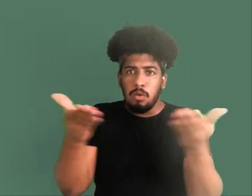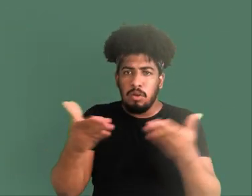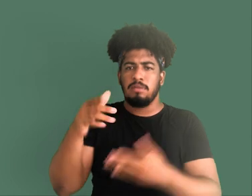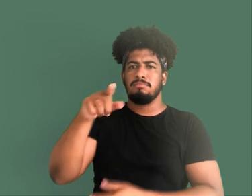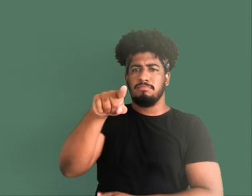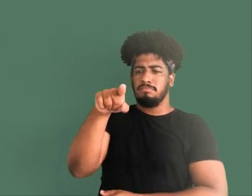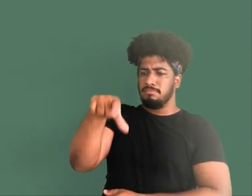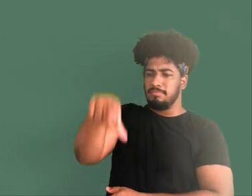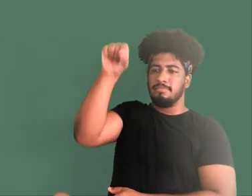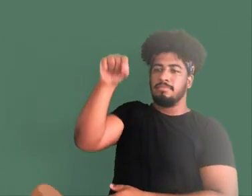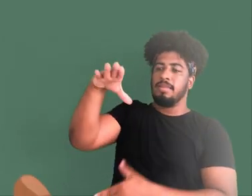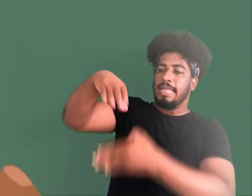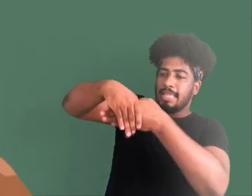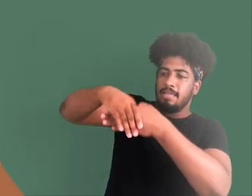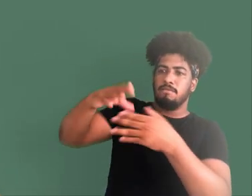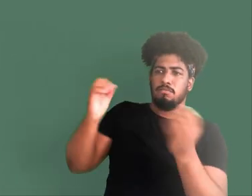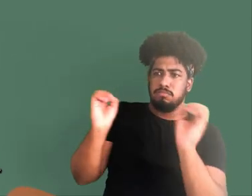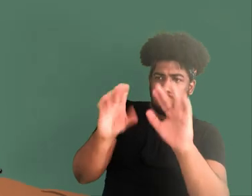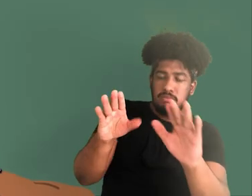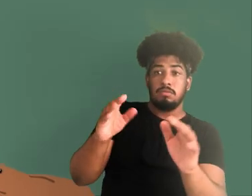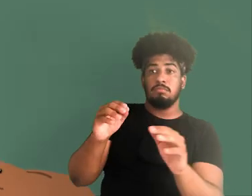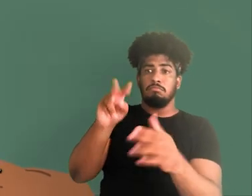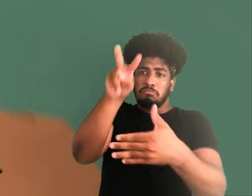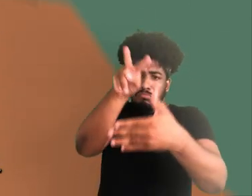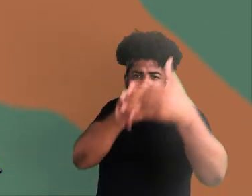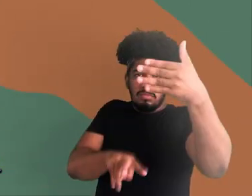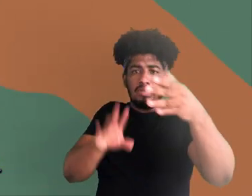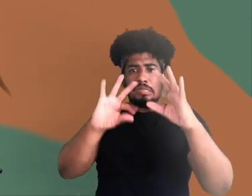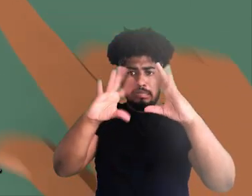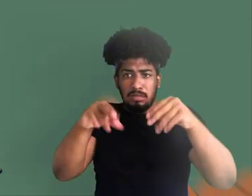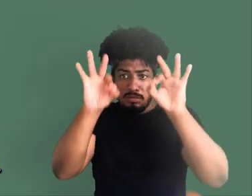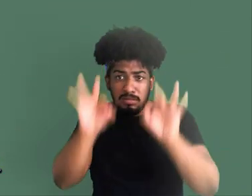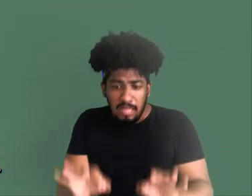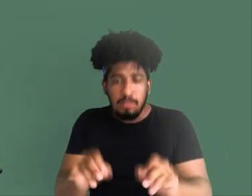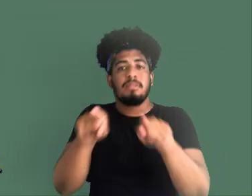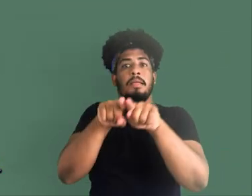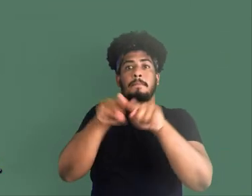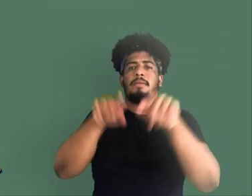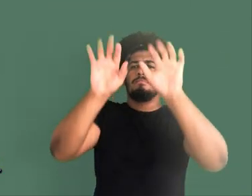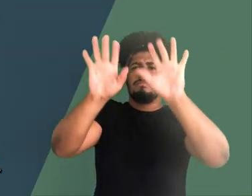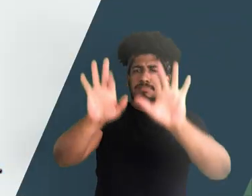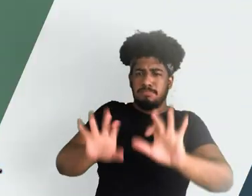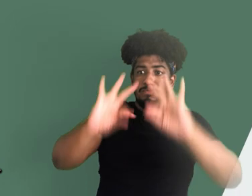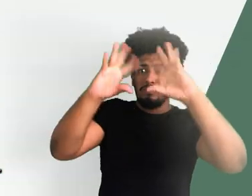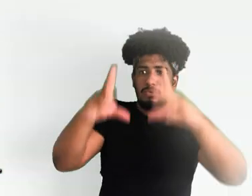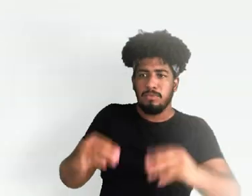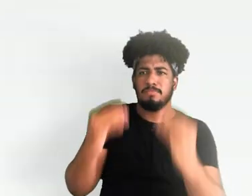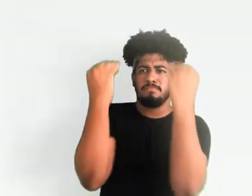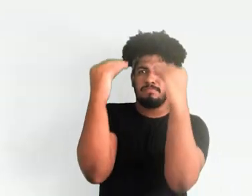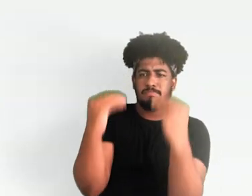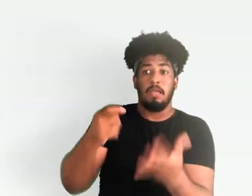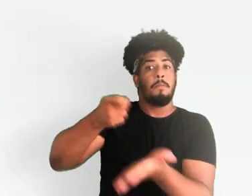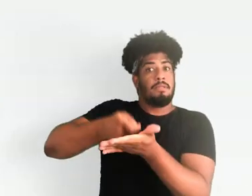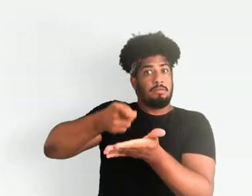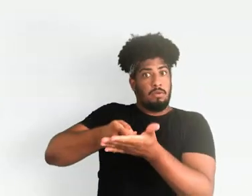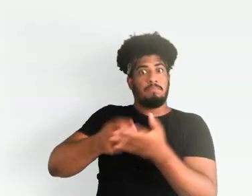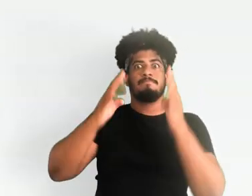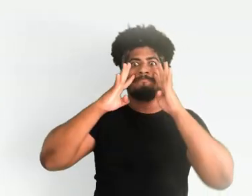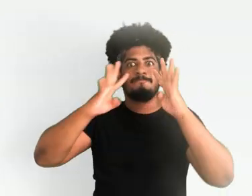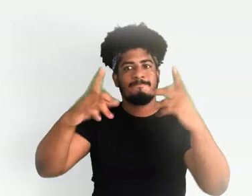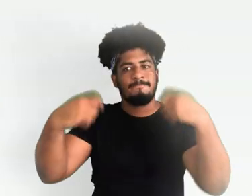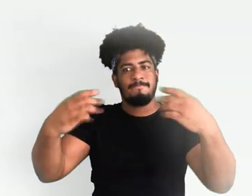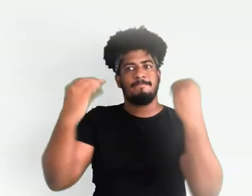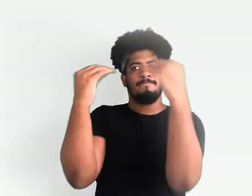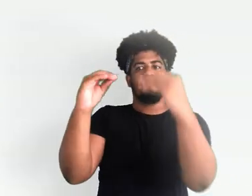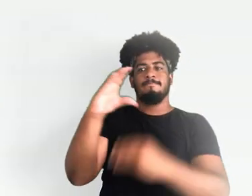você deve selecionar o arquivo para o envio, conferir os dados e preencher todos os campos obrigatórios. Atenção para o